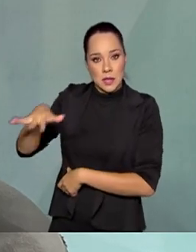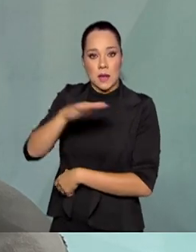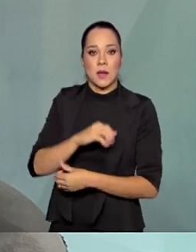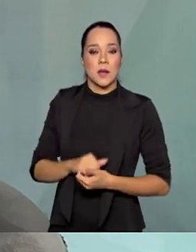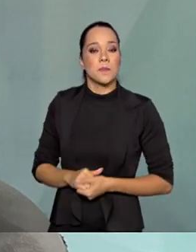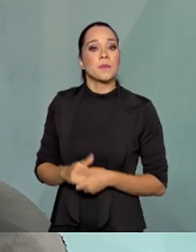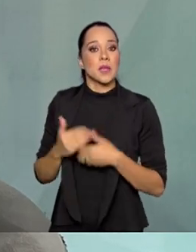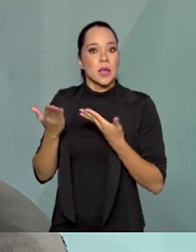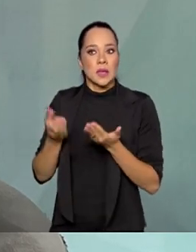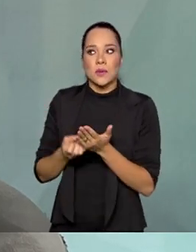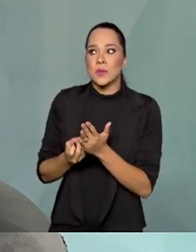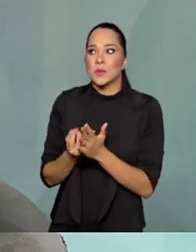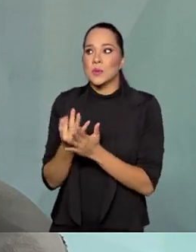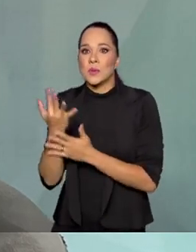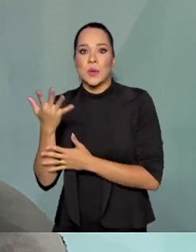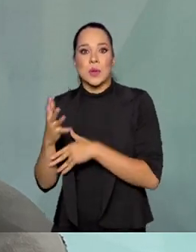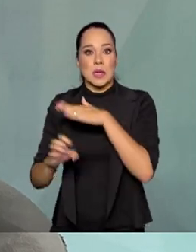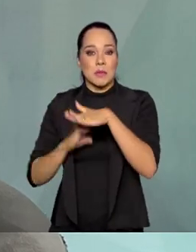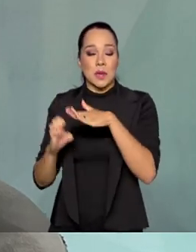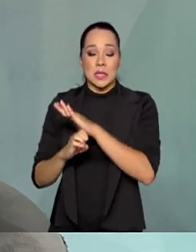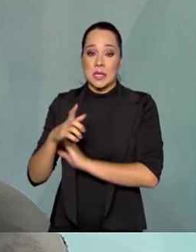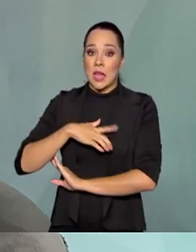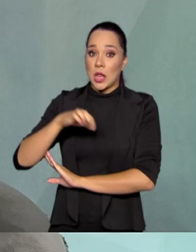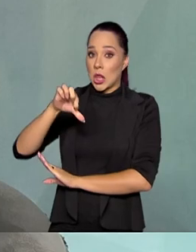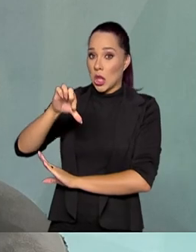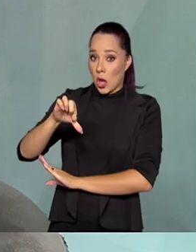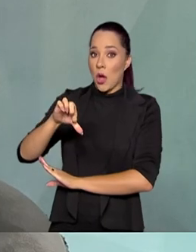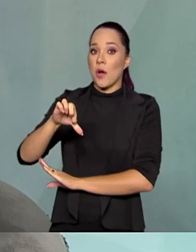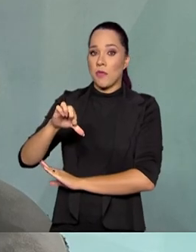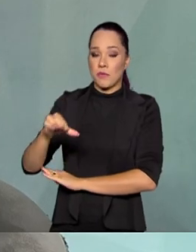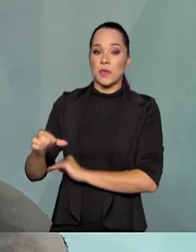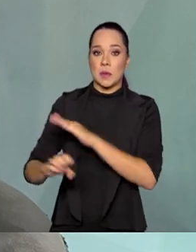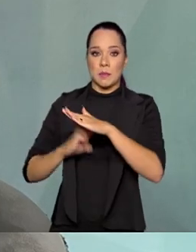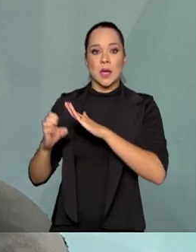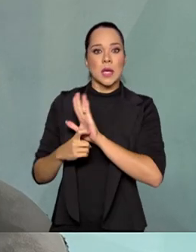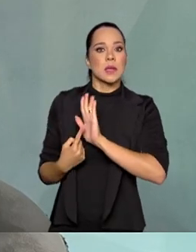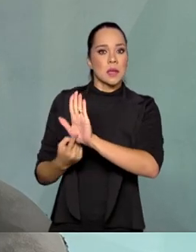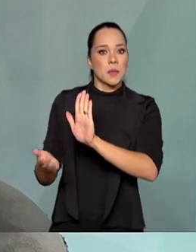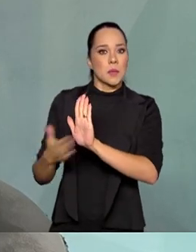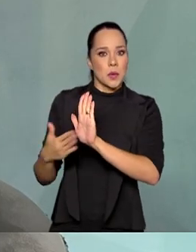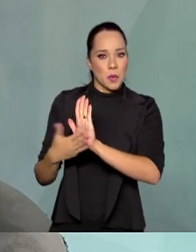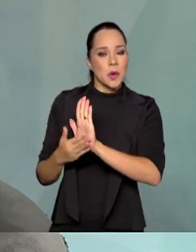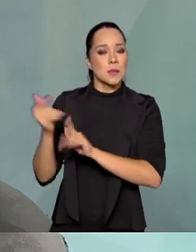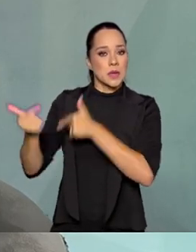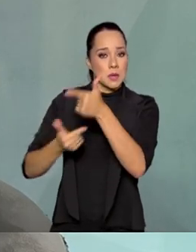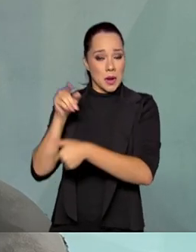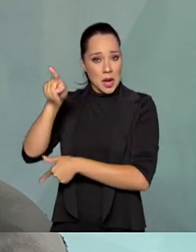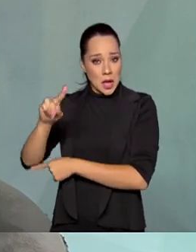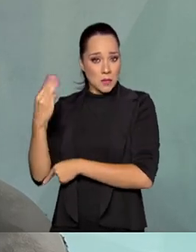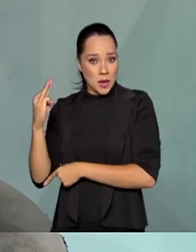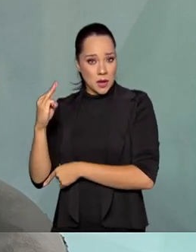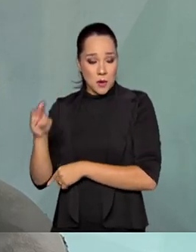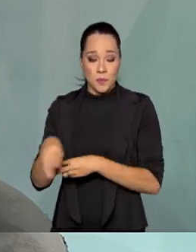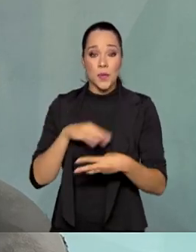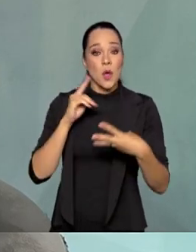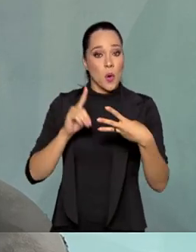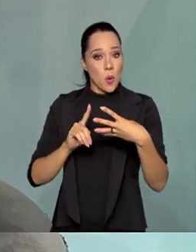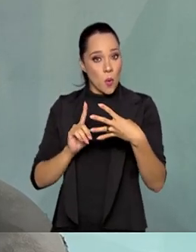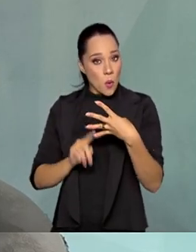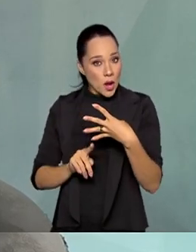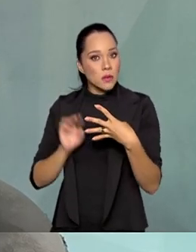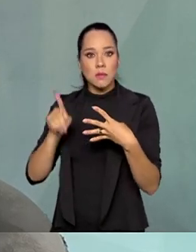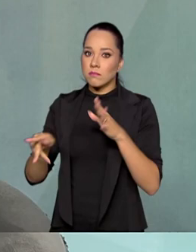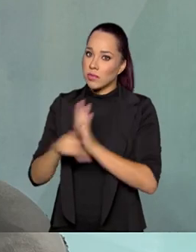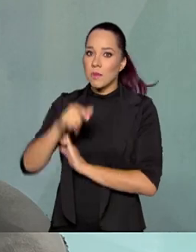Então, nesse leque de empresas, né? São nove empresas apresentando propostas para operar em Alcântara, dessas nove, quatro são brasileiras.